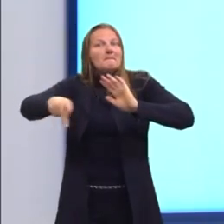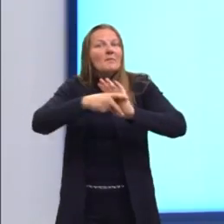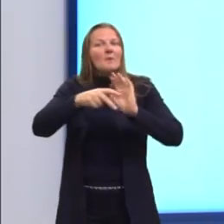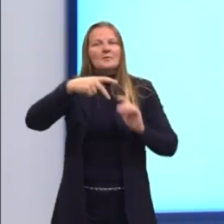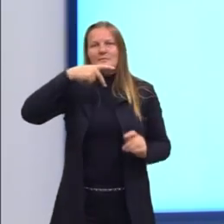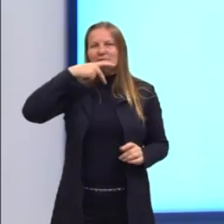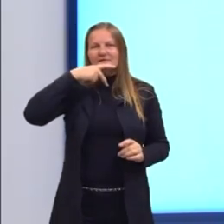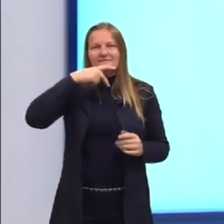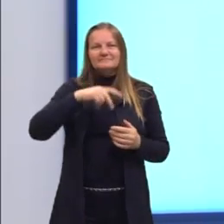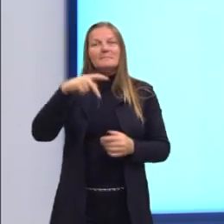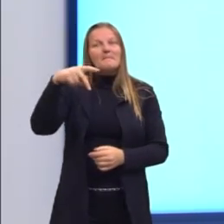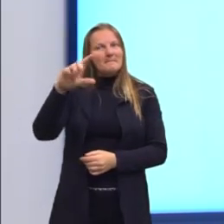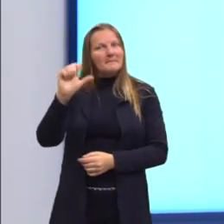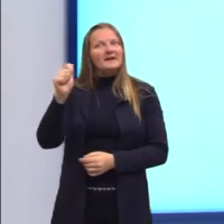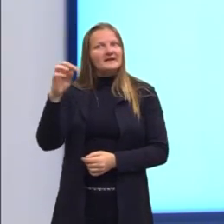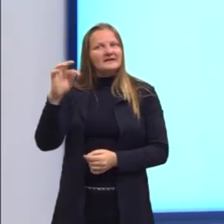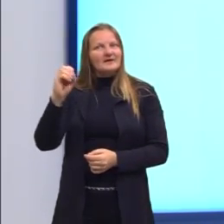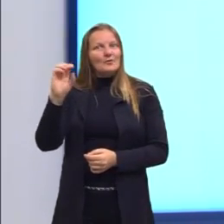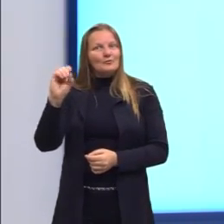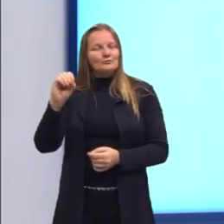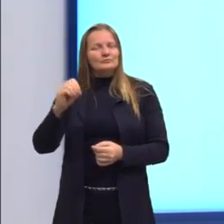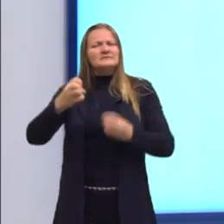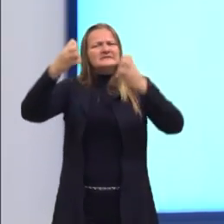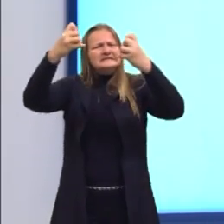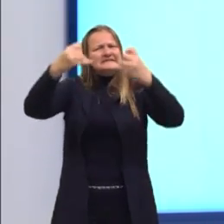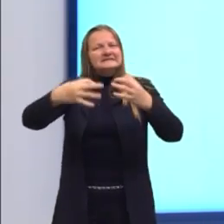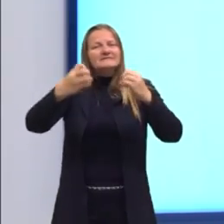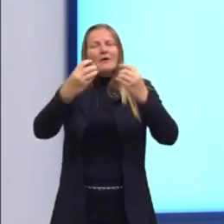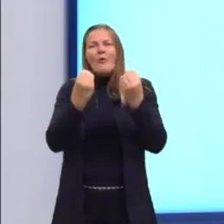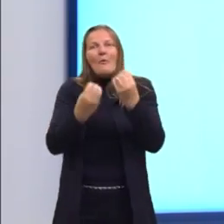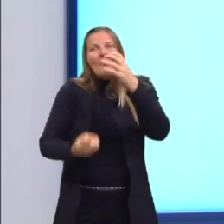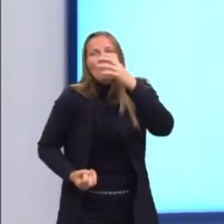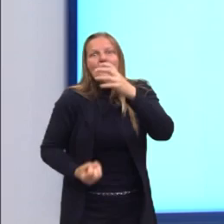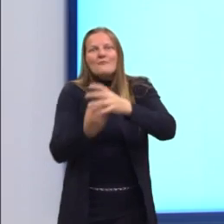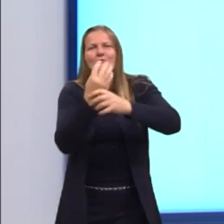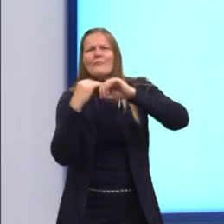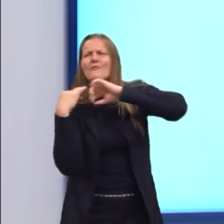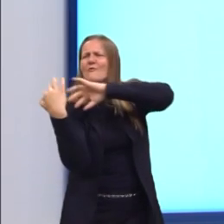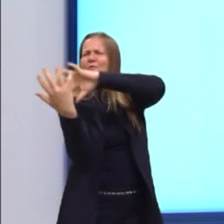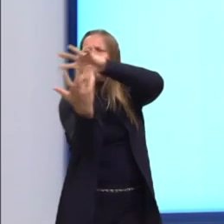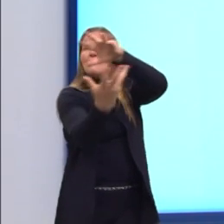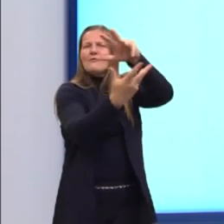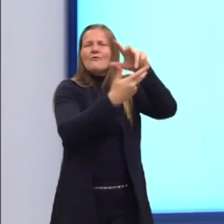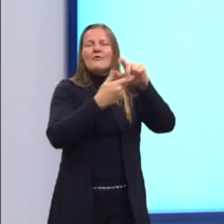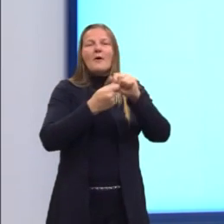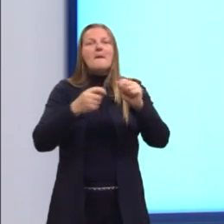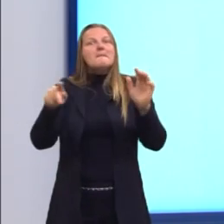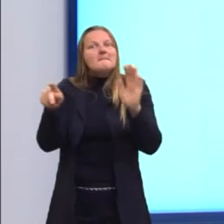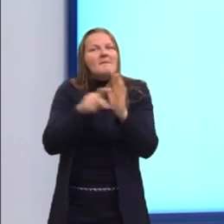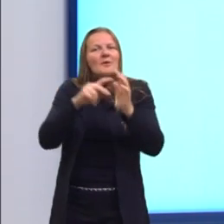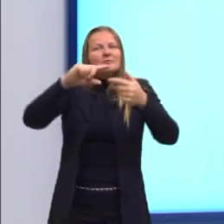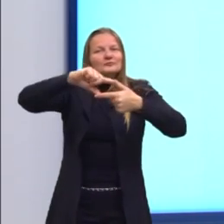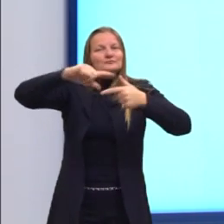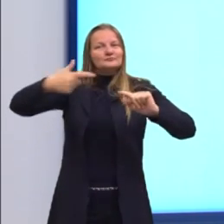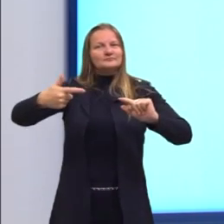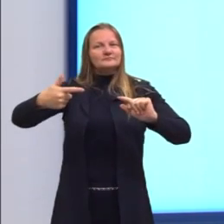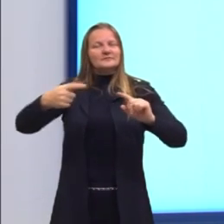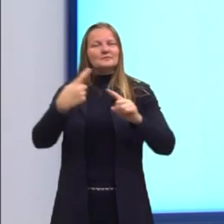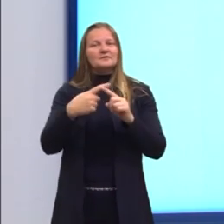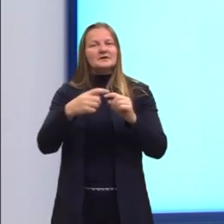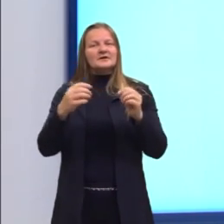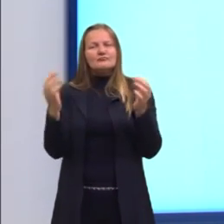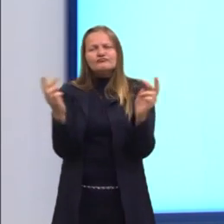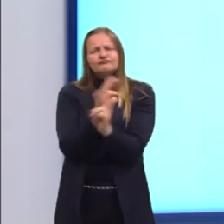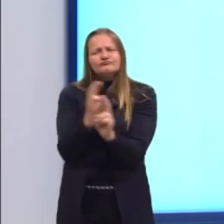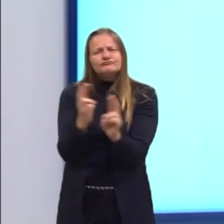Então, ele buscava explicar a criação do universo a partir da geometria. E ele associava os sólidos